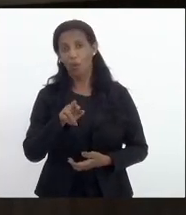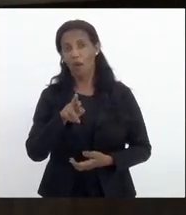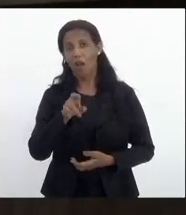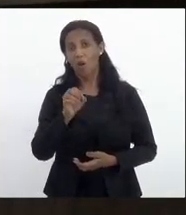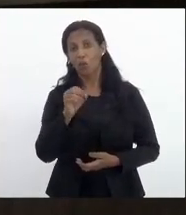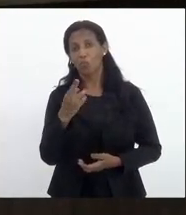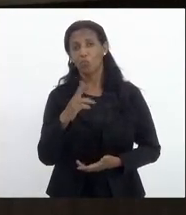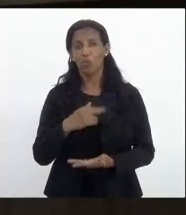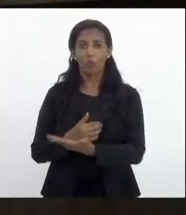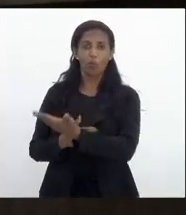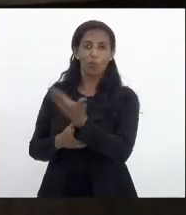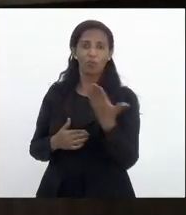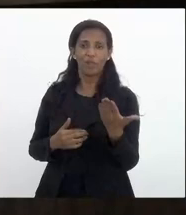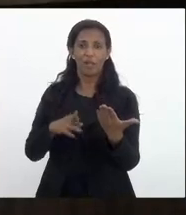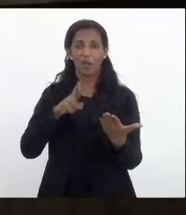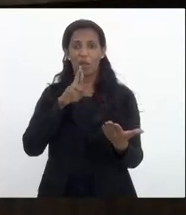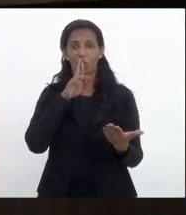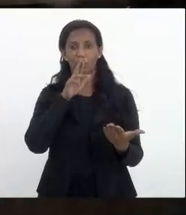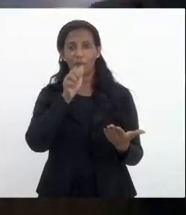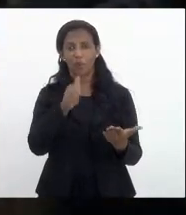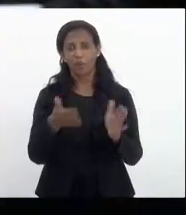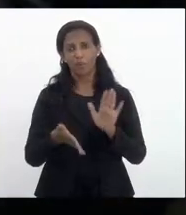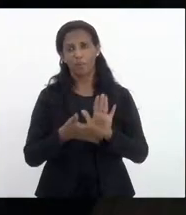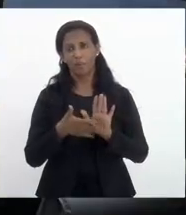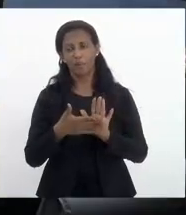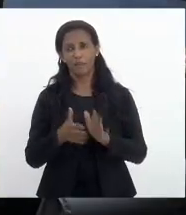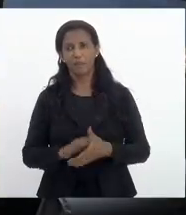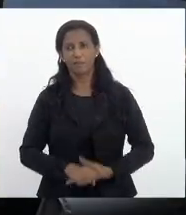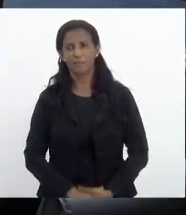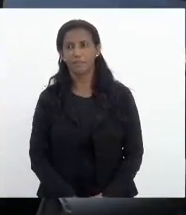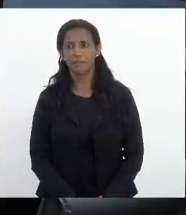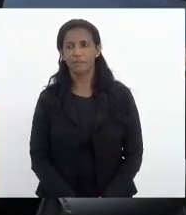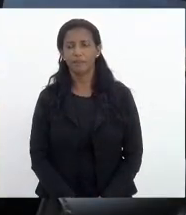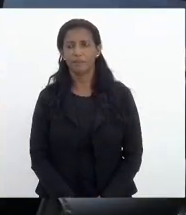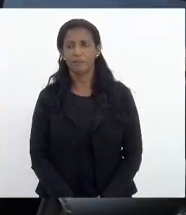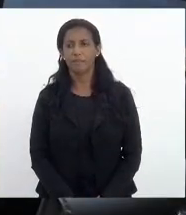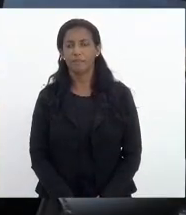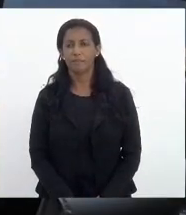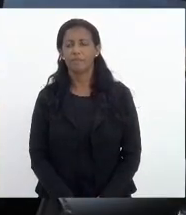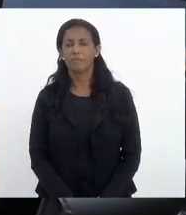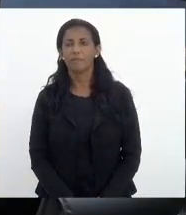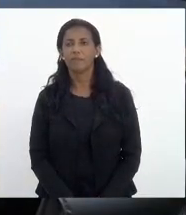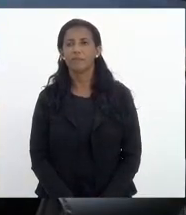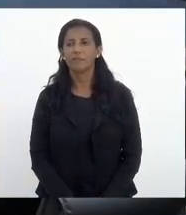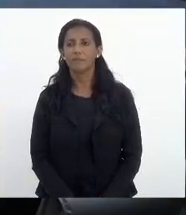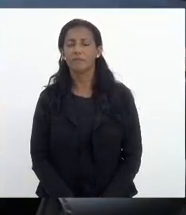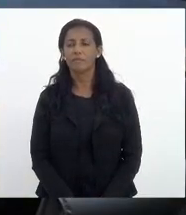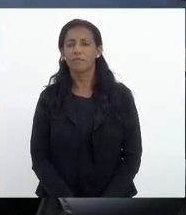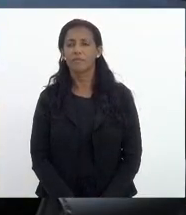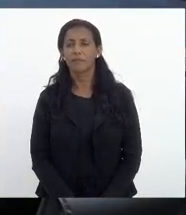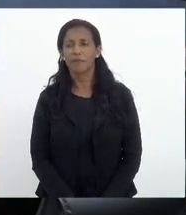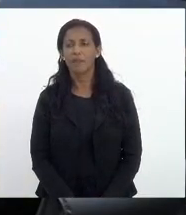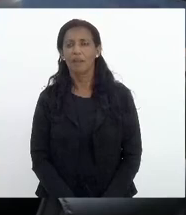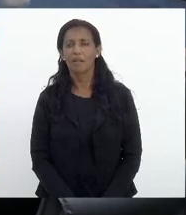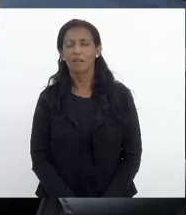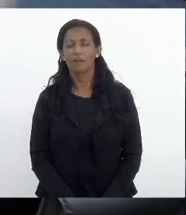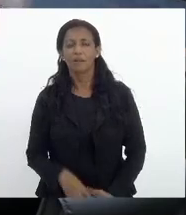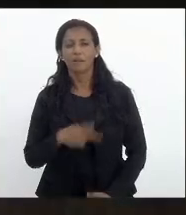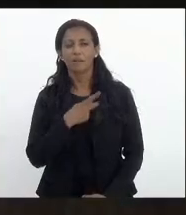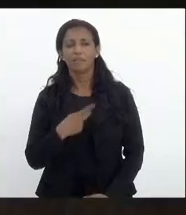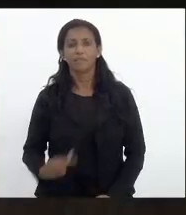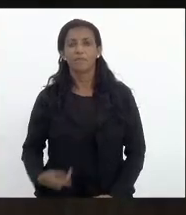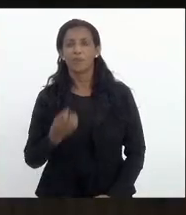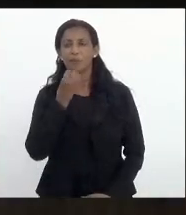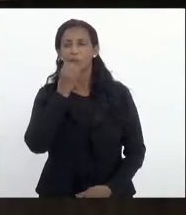designar o deputado Rodrigo Amorim para emitir o parecer senhora presidente deputado Rodrigo Amorim senhora presidente